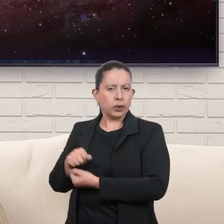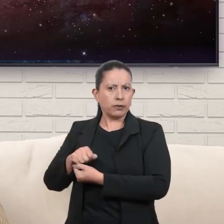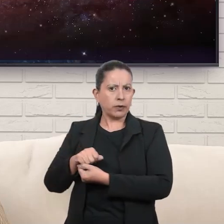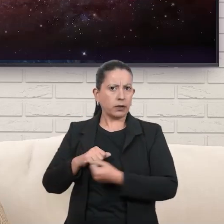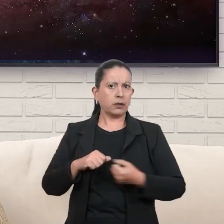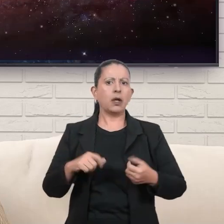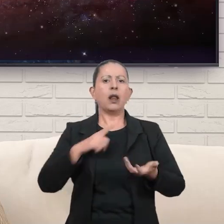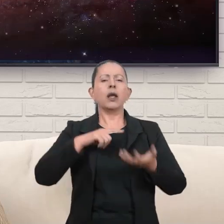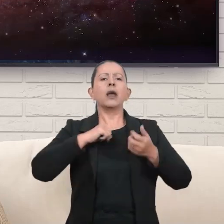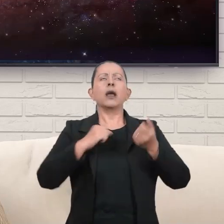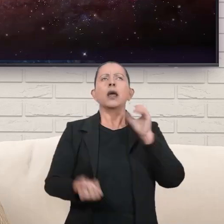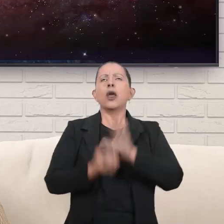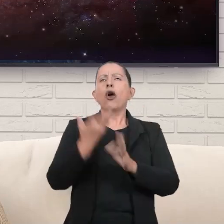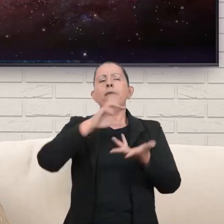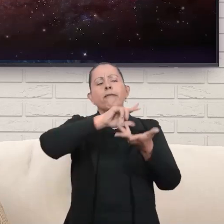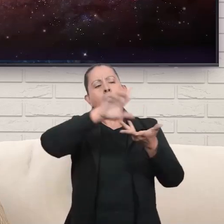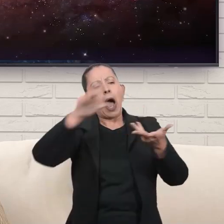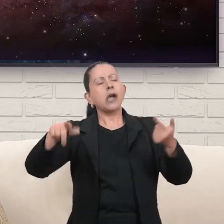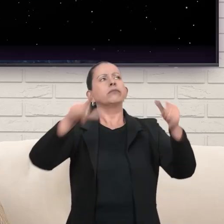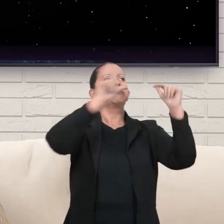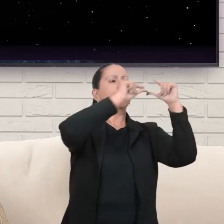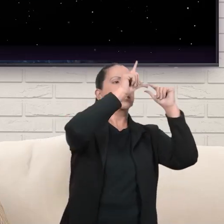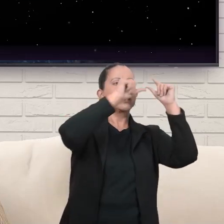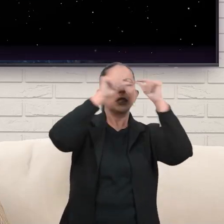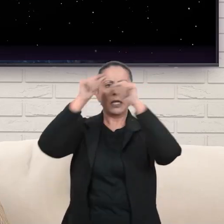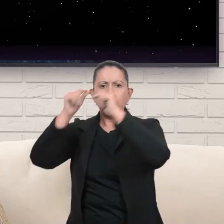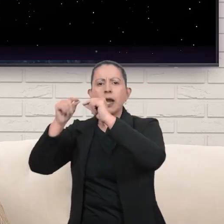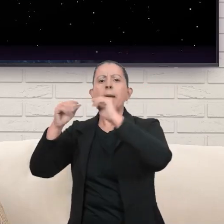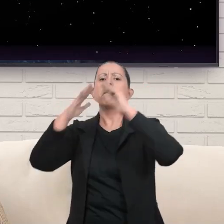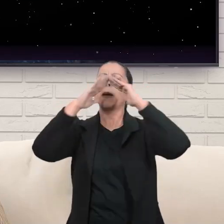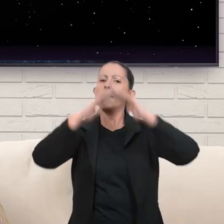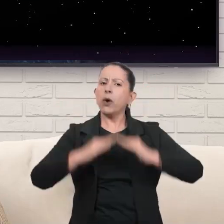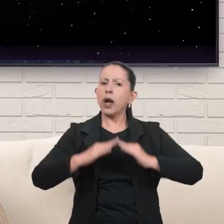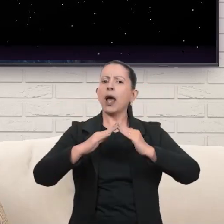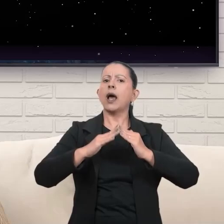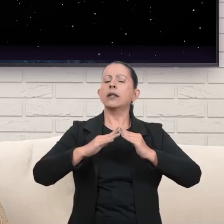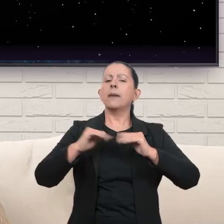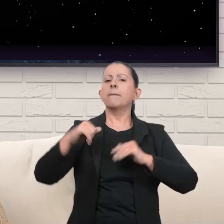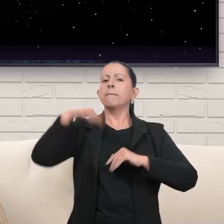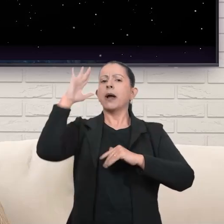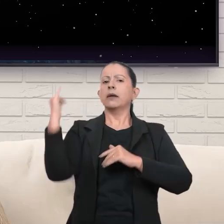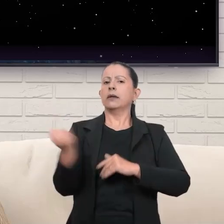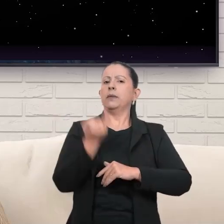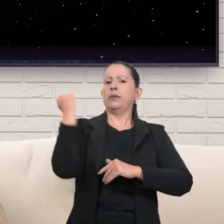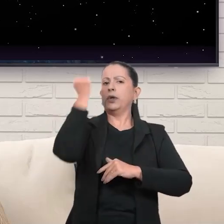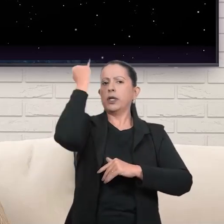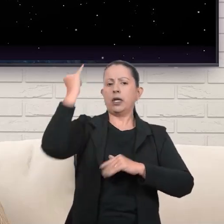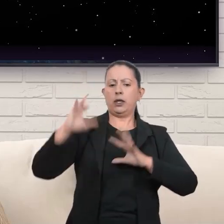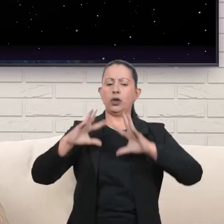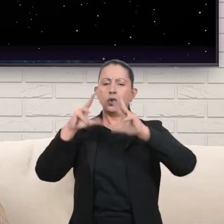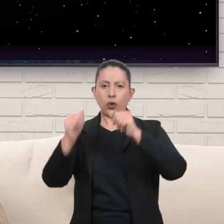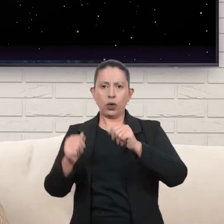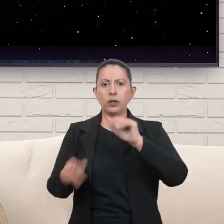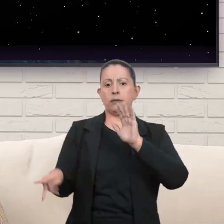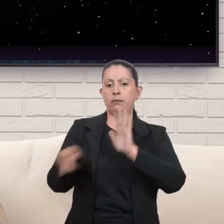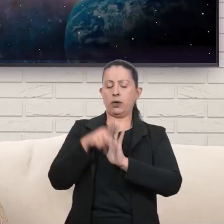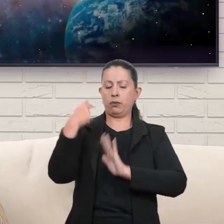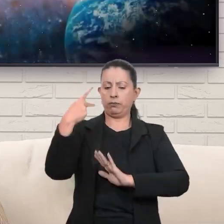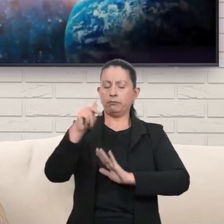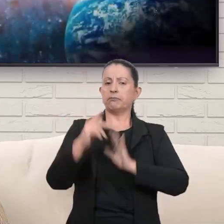Ele criou essa vastidão de estrelas para servir de morada para a mais importante de todas as suas